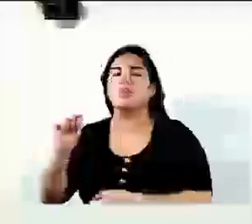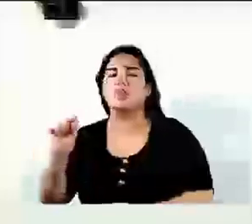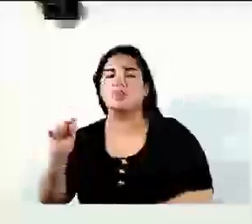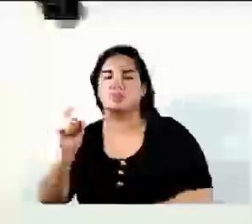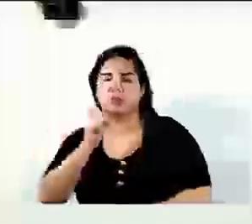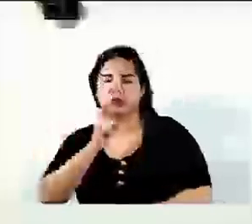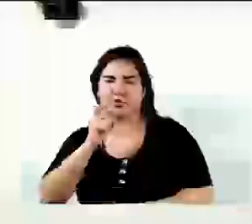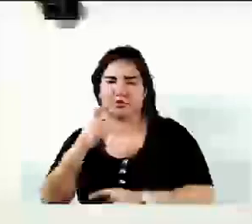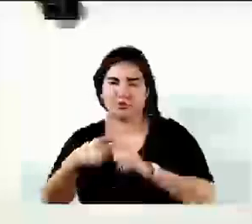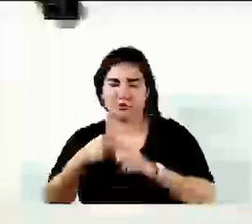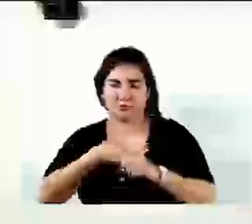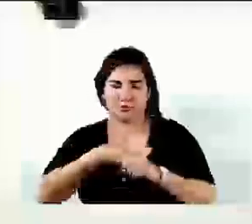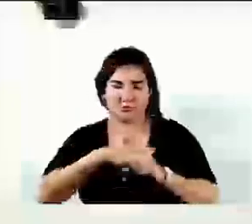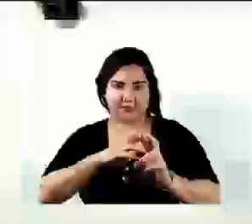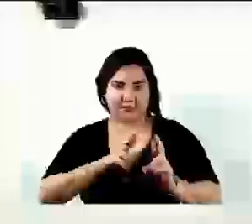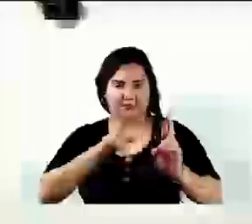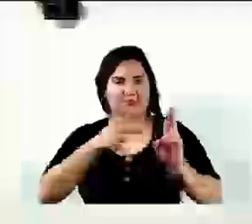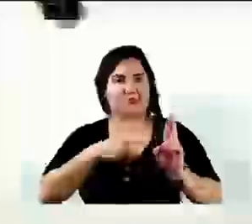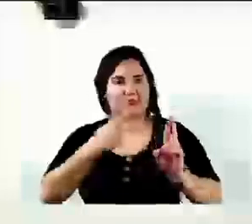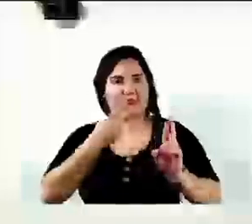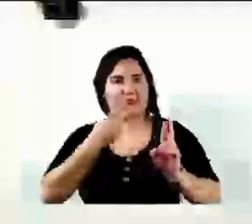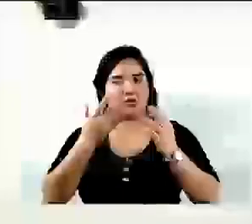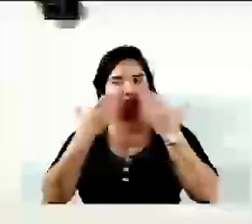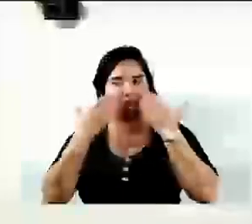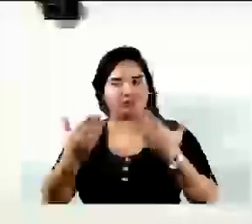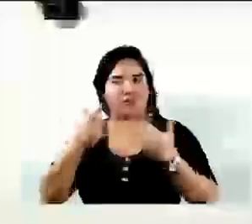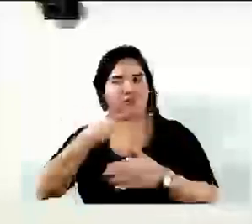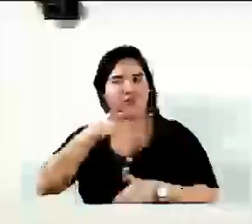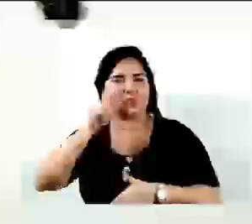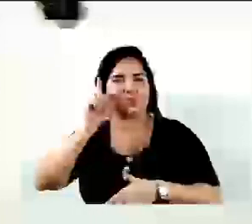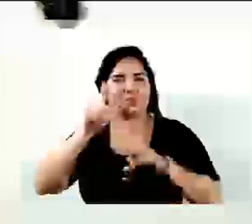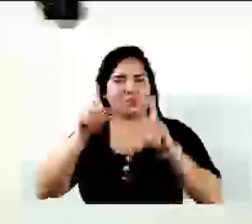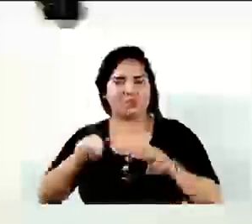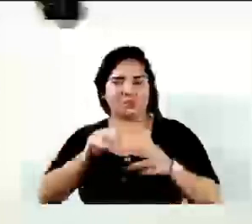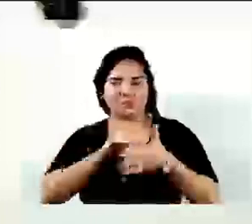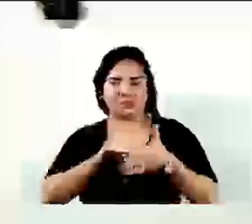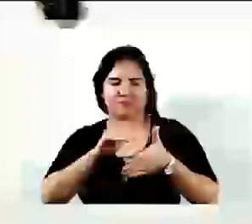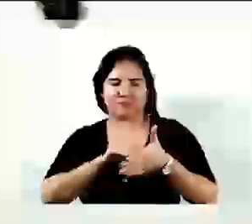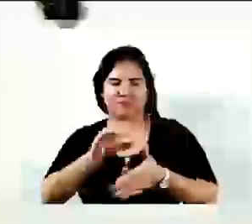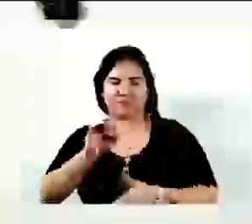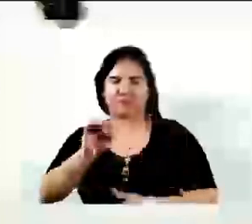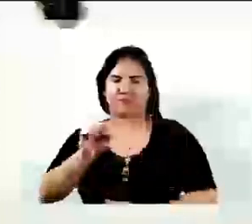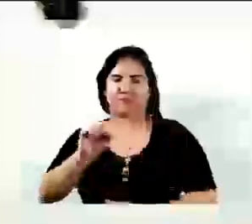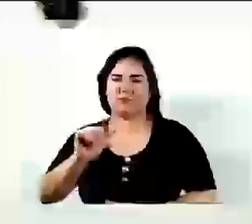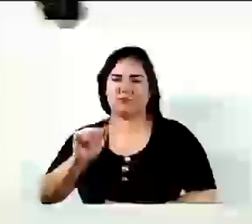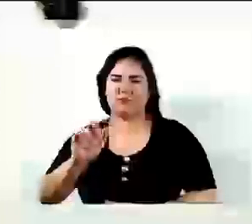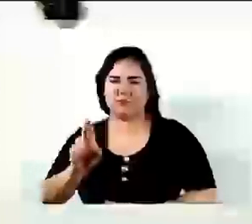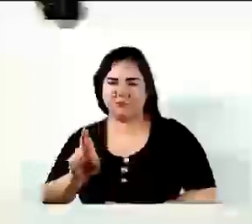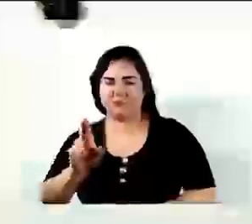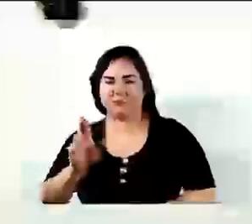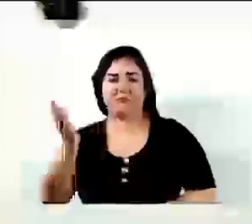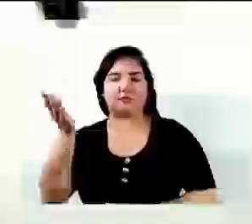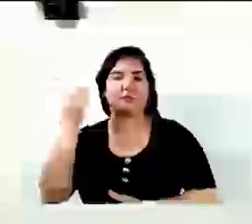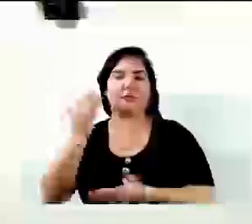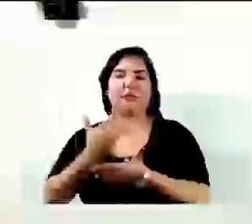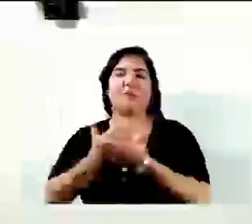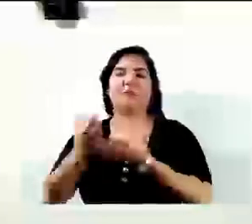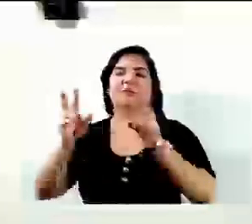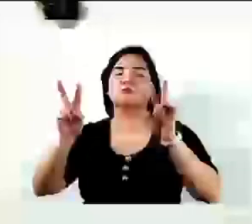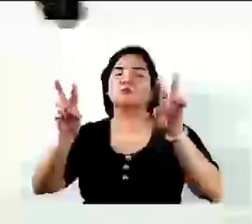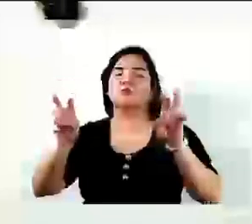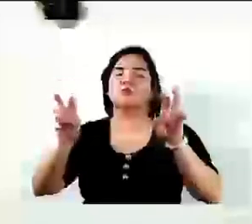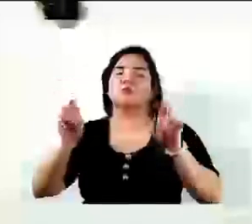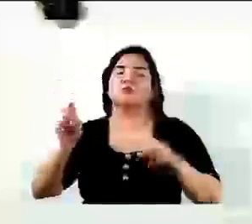parte, o que tem para falar, eu falo na cara, como foi ontem com o secretário Oscar, no começo da situação, além dele